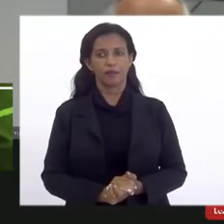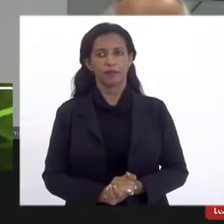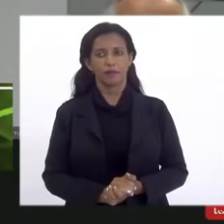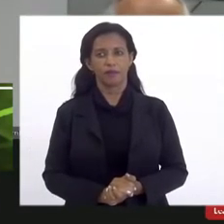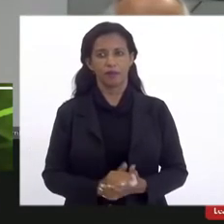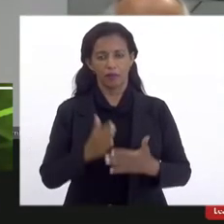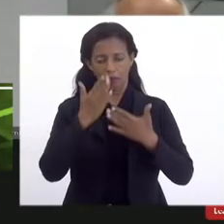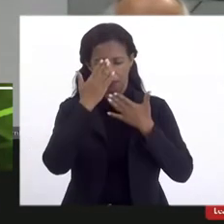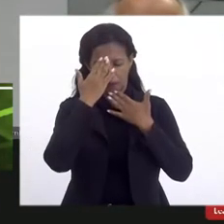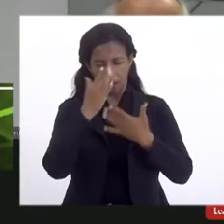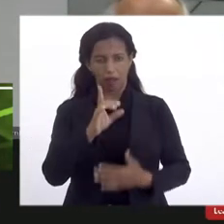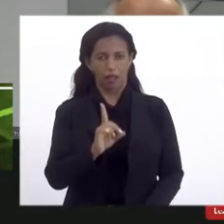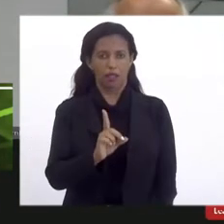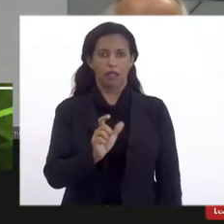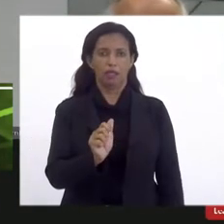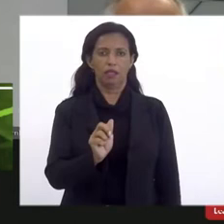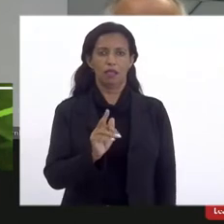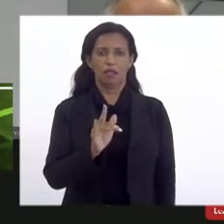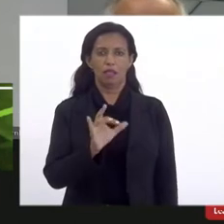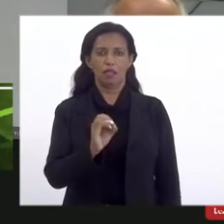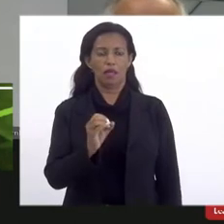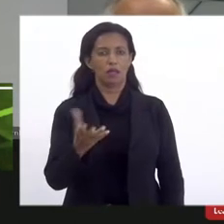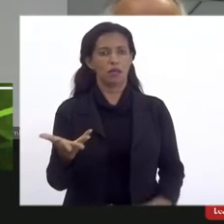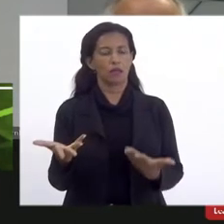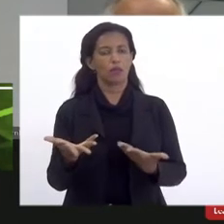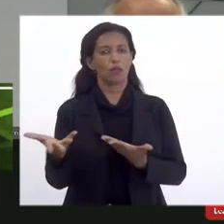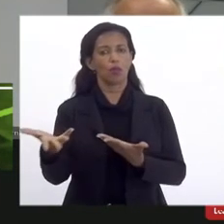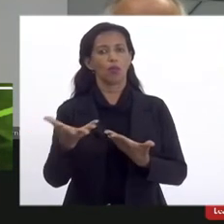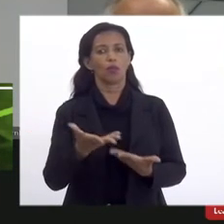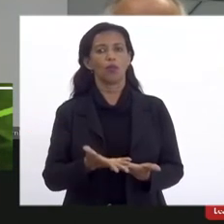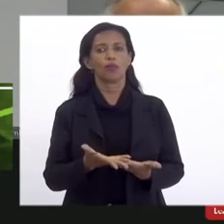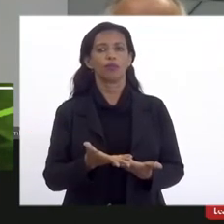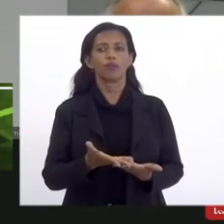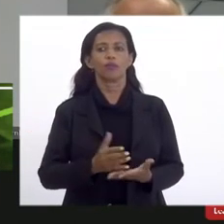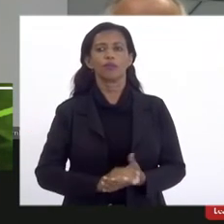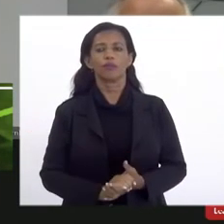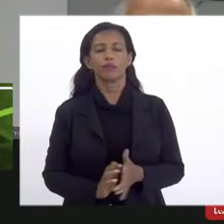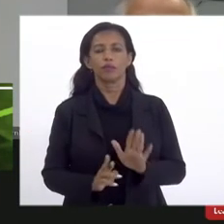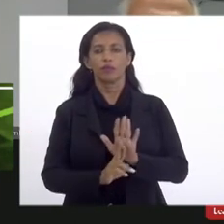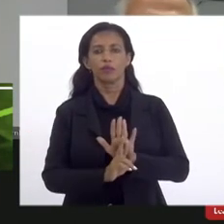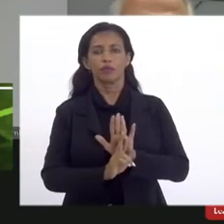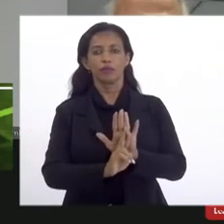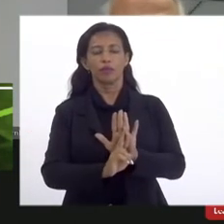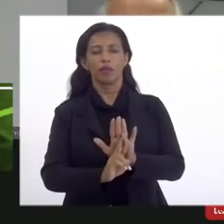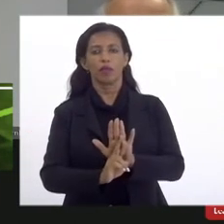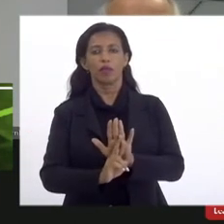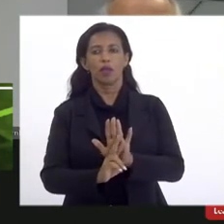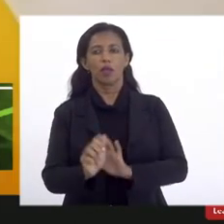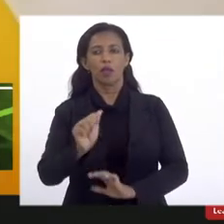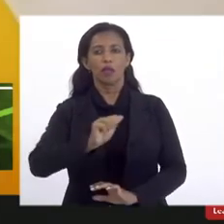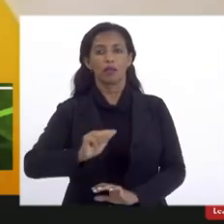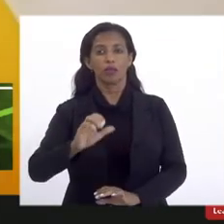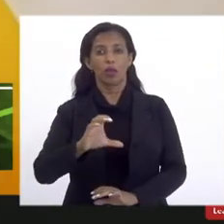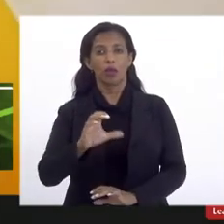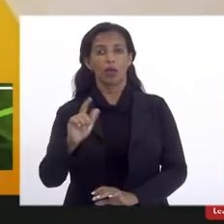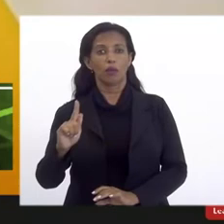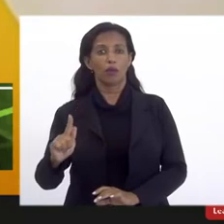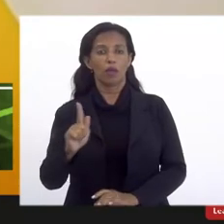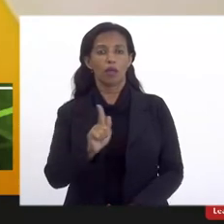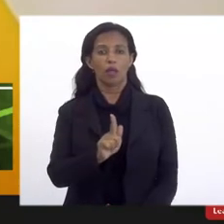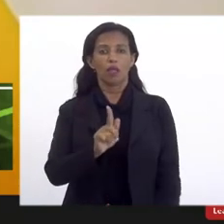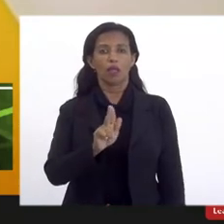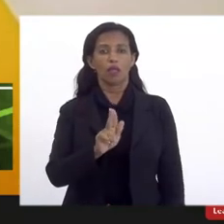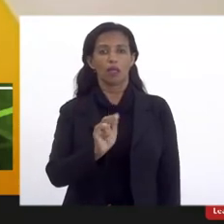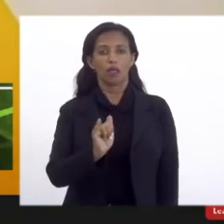Obrigado, Dario. Gostaria de fazer uso da palavra agora, me chamar a fazer uso da palavra, representando a Associação Empresarial de Campo Grande, o senhor Guilherme